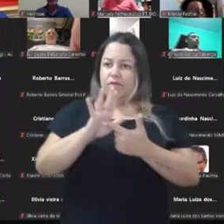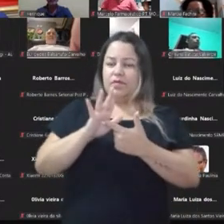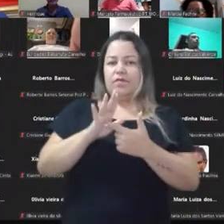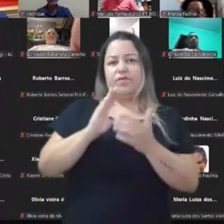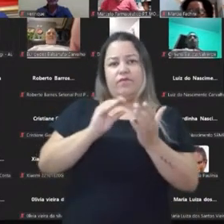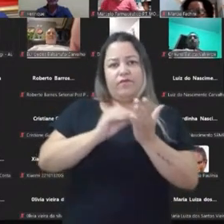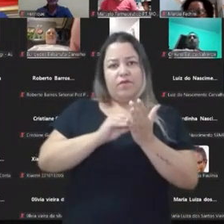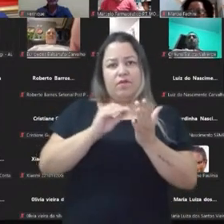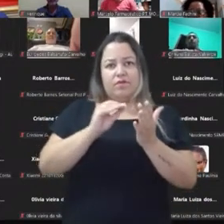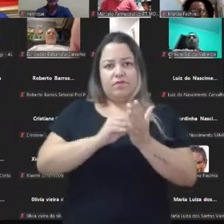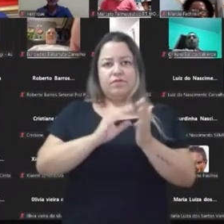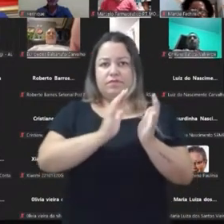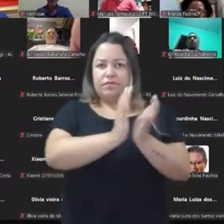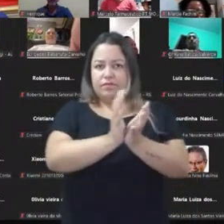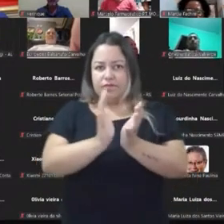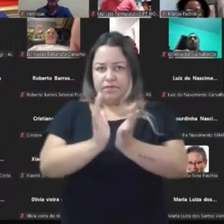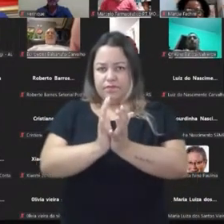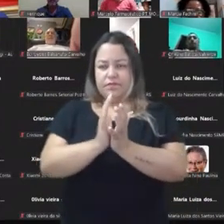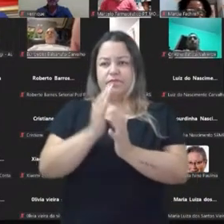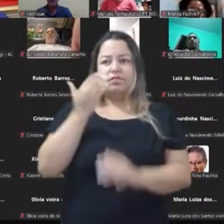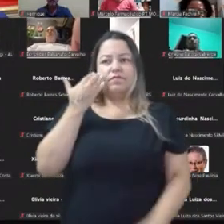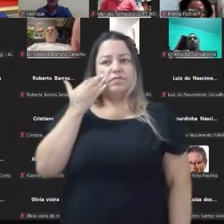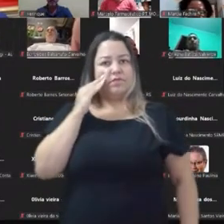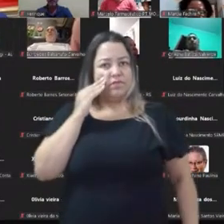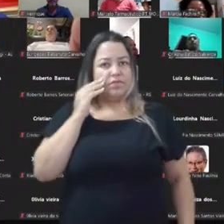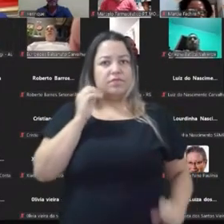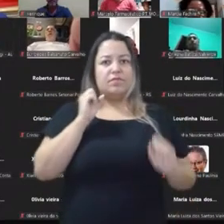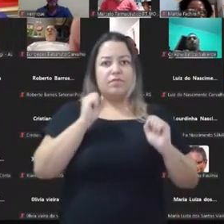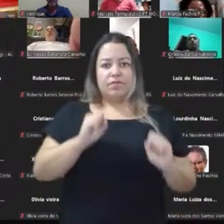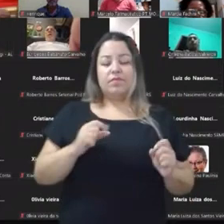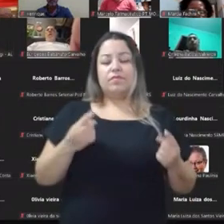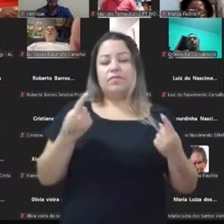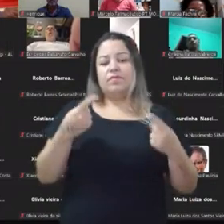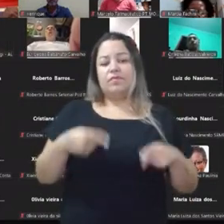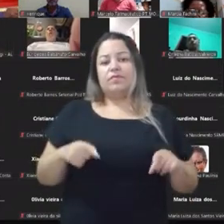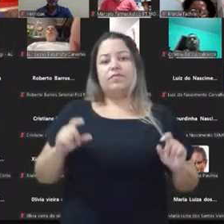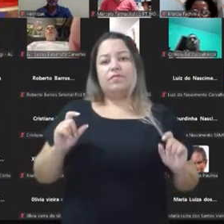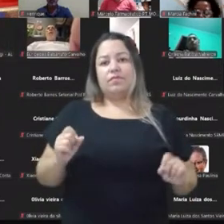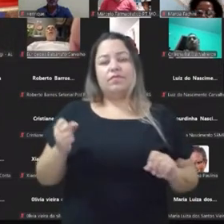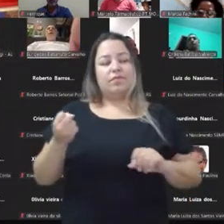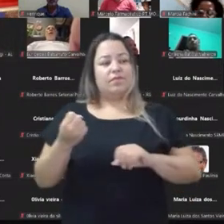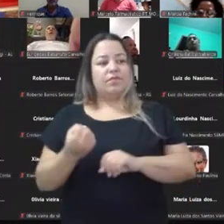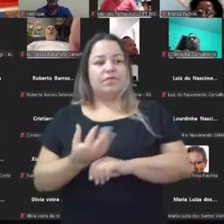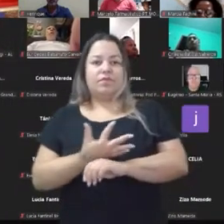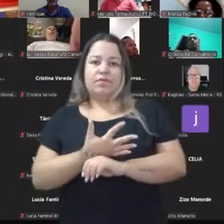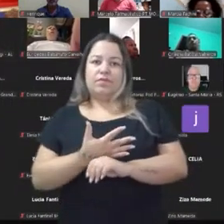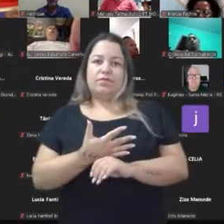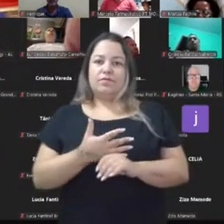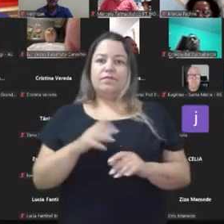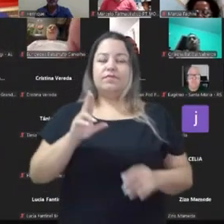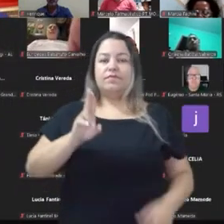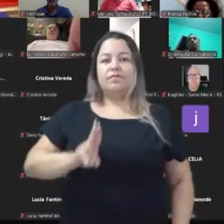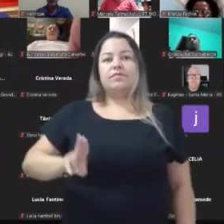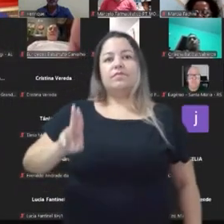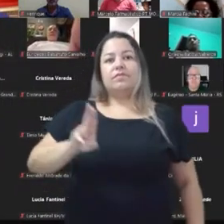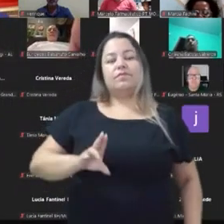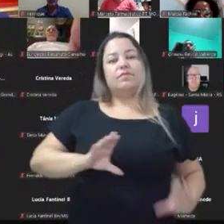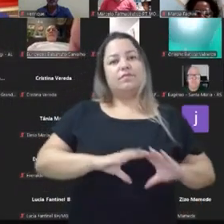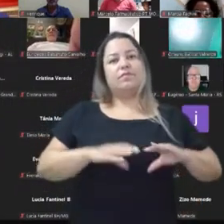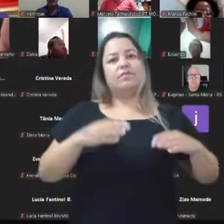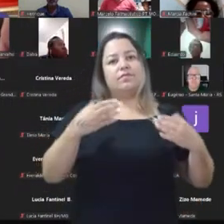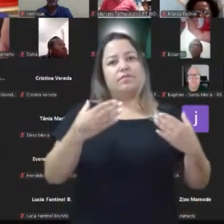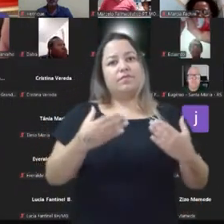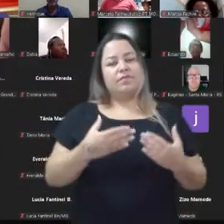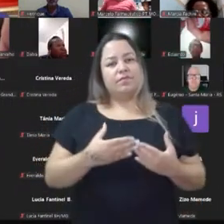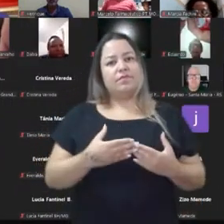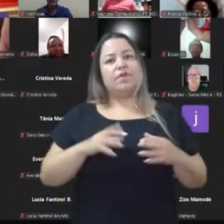a noção de coletividade para que as pessoas possam vir para a política, para a gente emocionar, falta a gente utilizar a comunicação para demonstrar que a